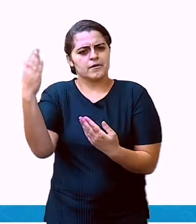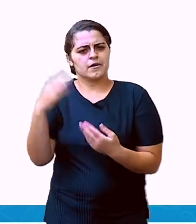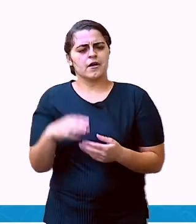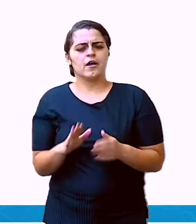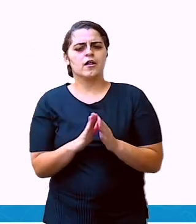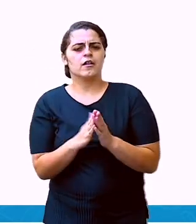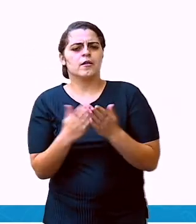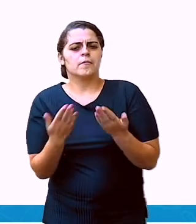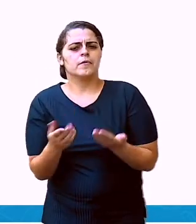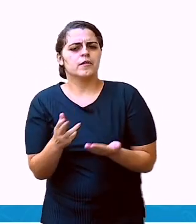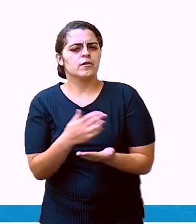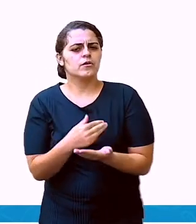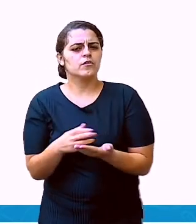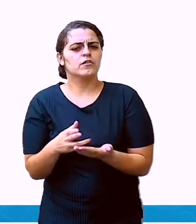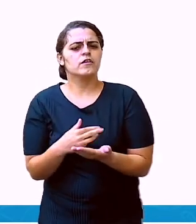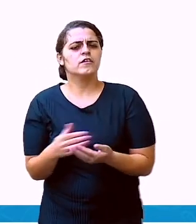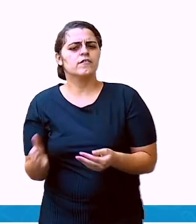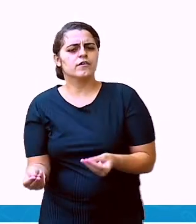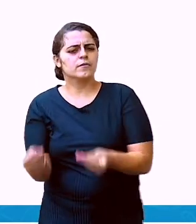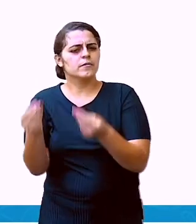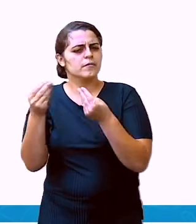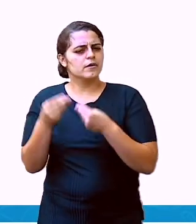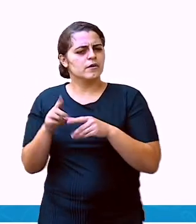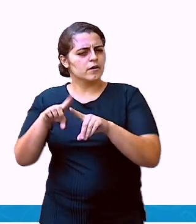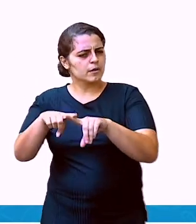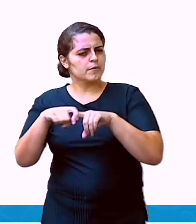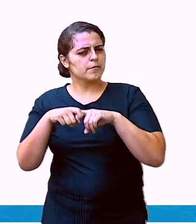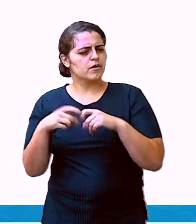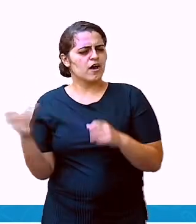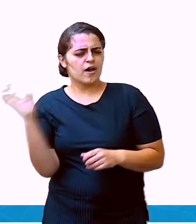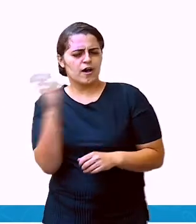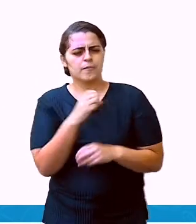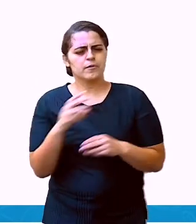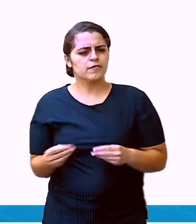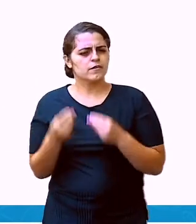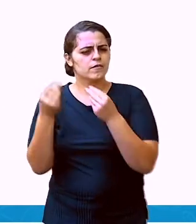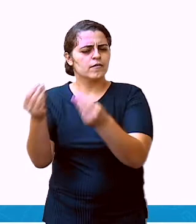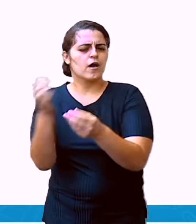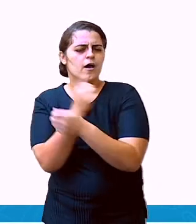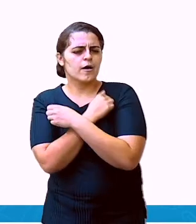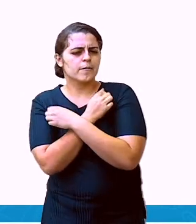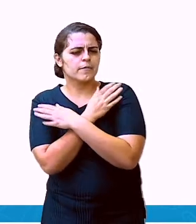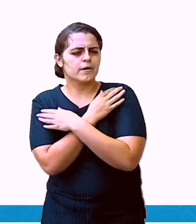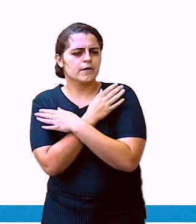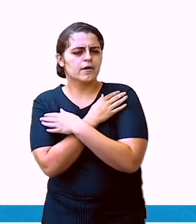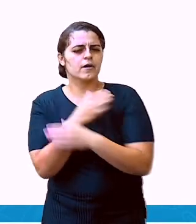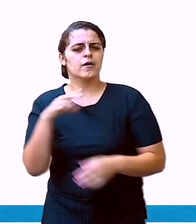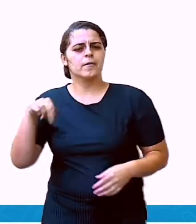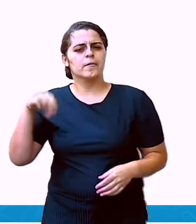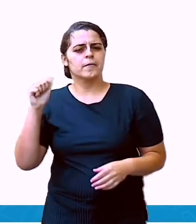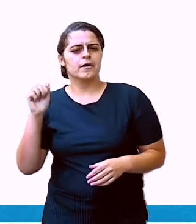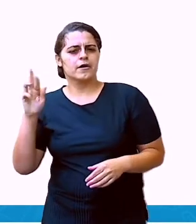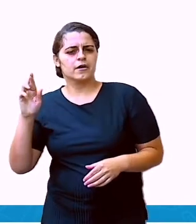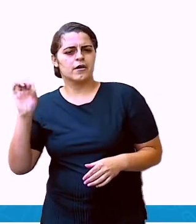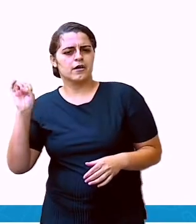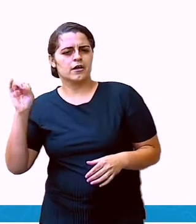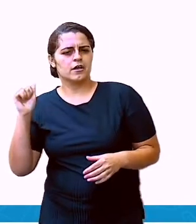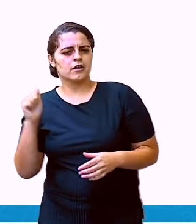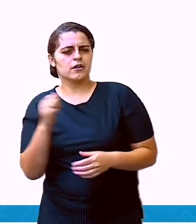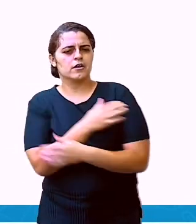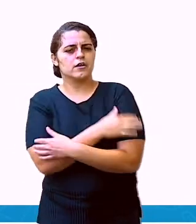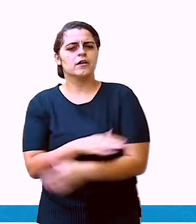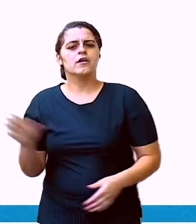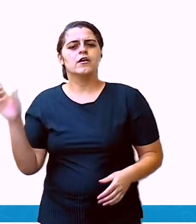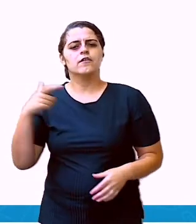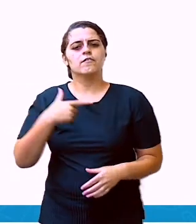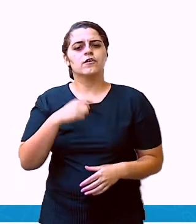livros que me emprestou. Em breve, irei devolver. Abraços, Maria, e 28